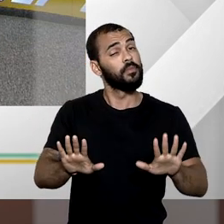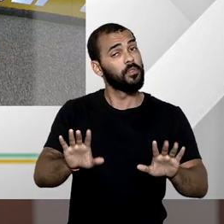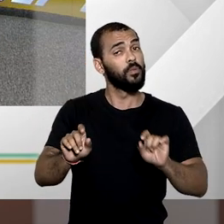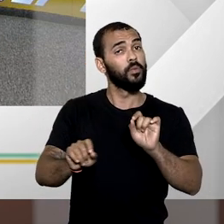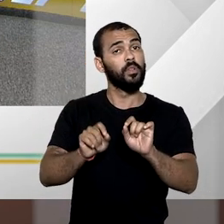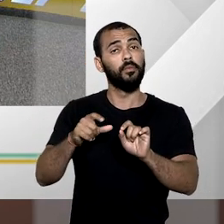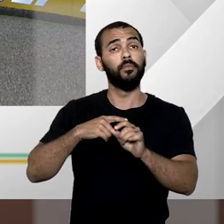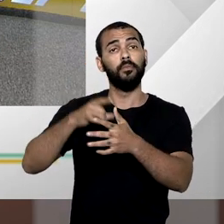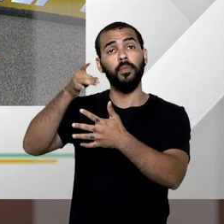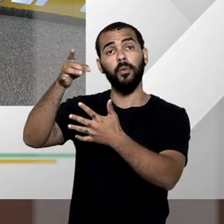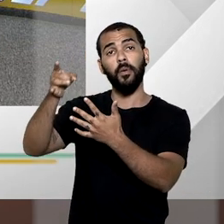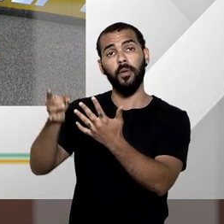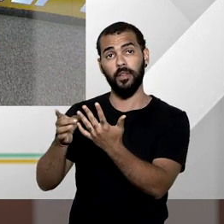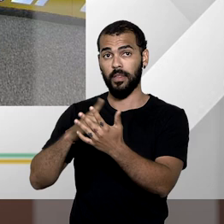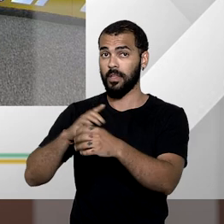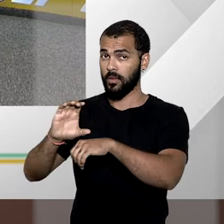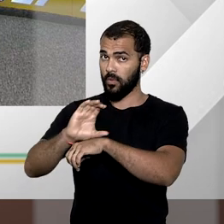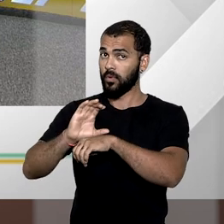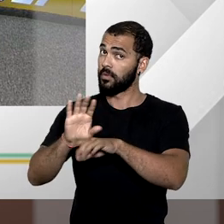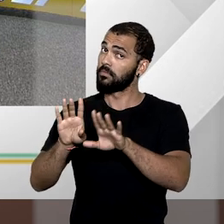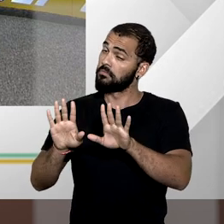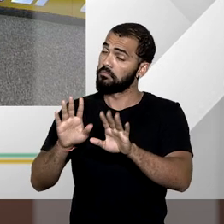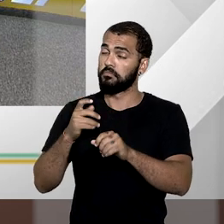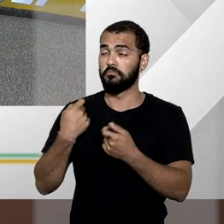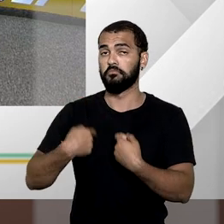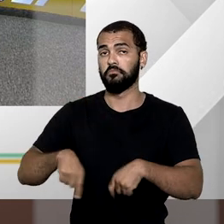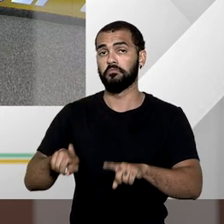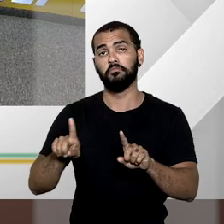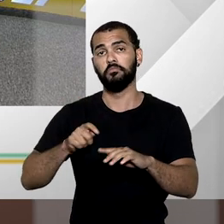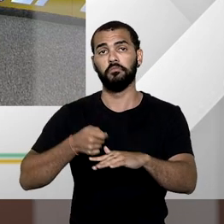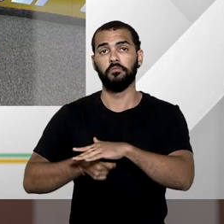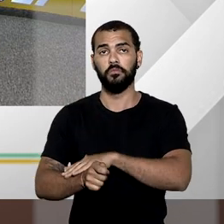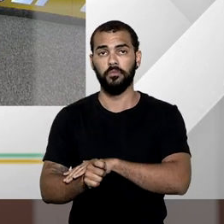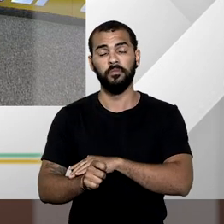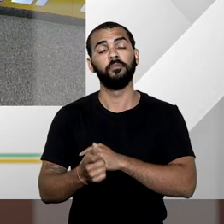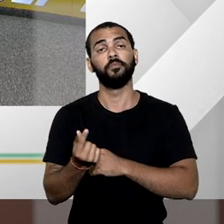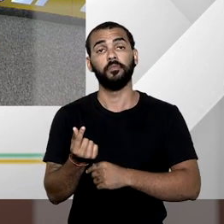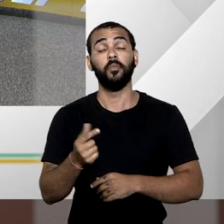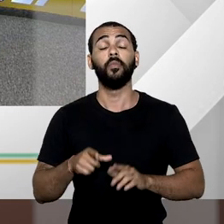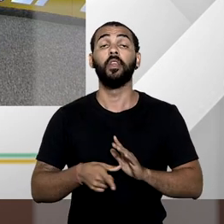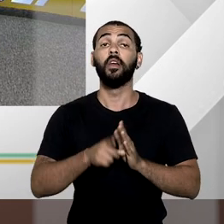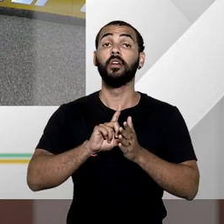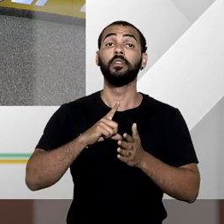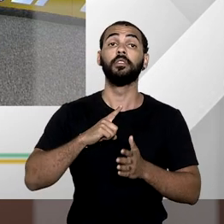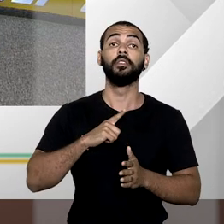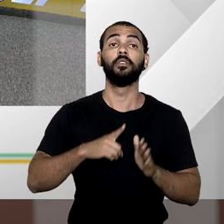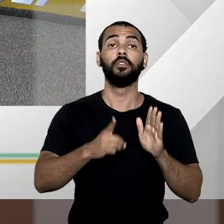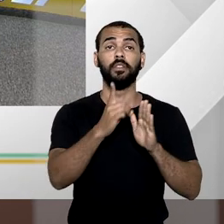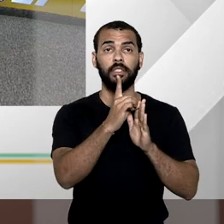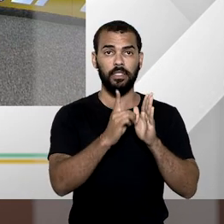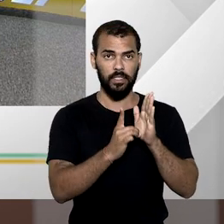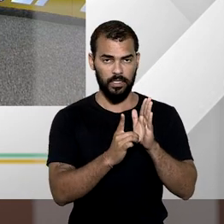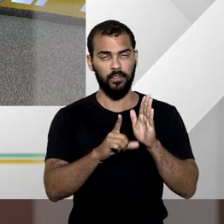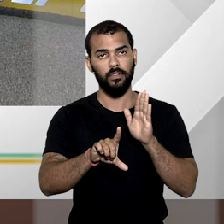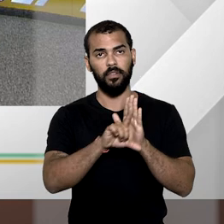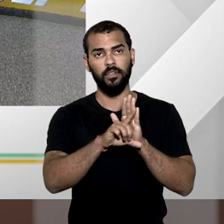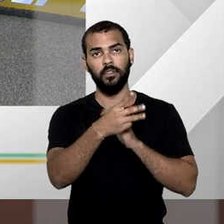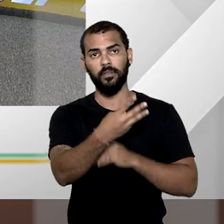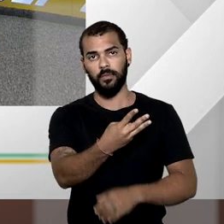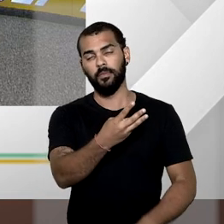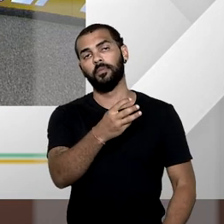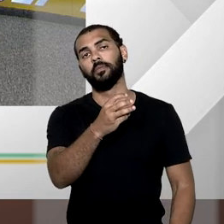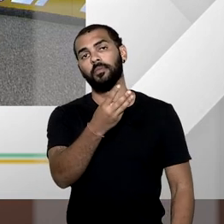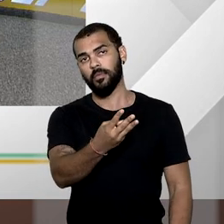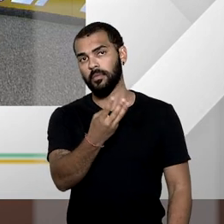previstos nesta Constituição. Antes, já tínhamos o Decreto-Lei 3.365, de